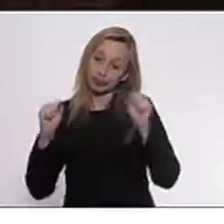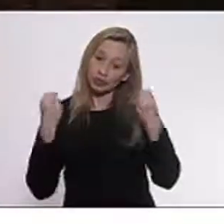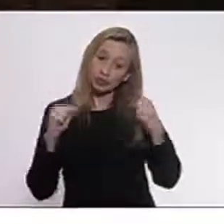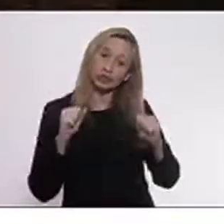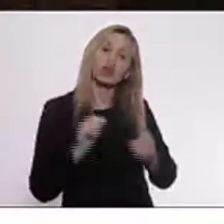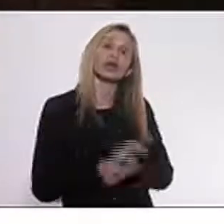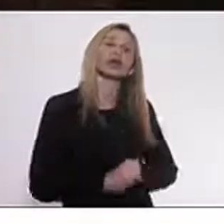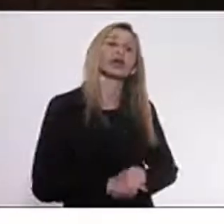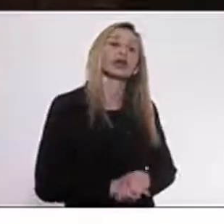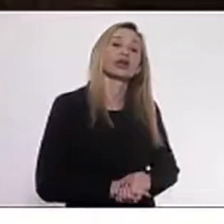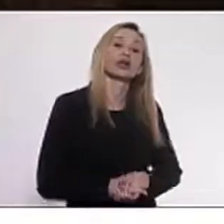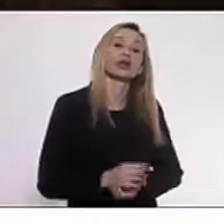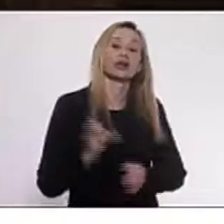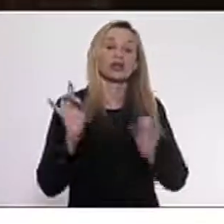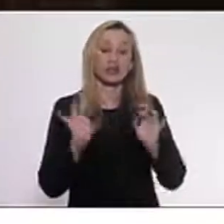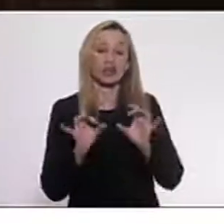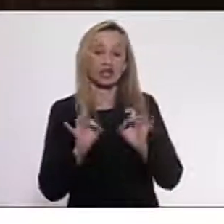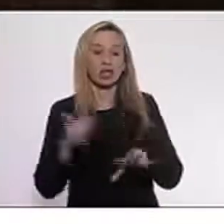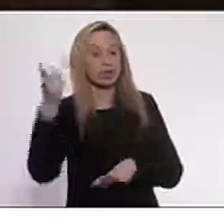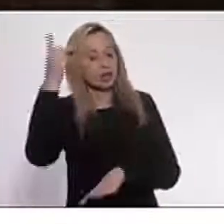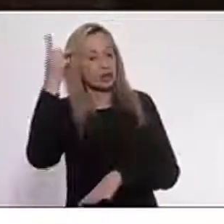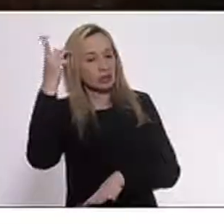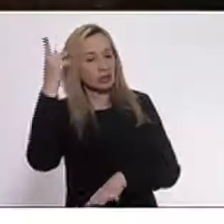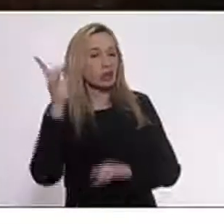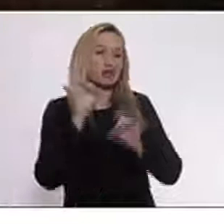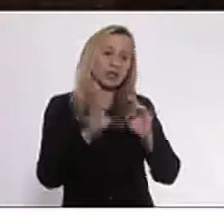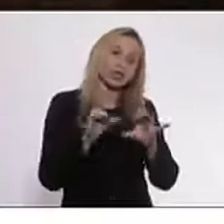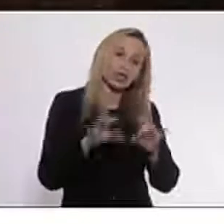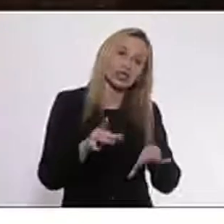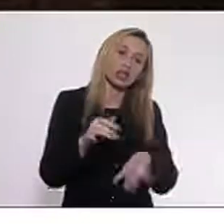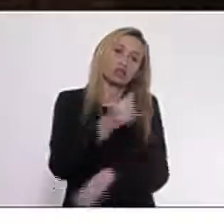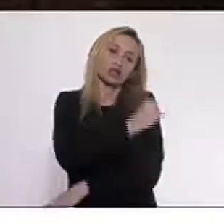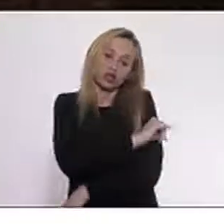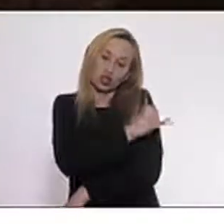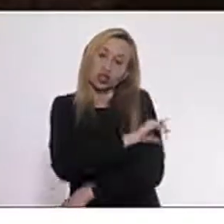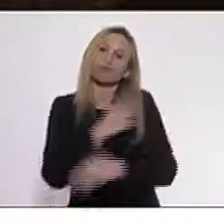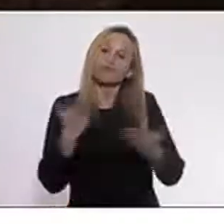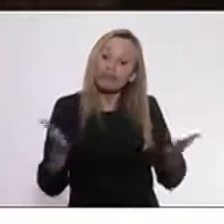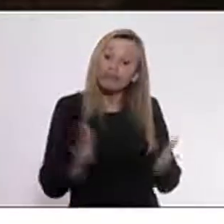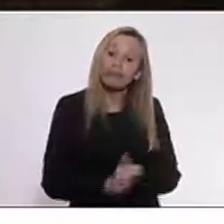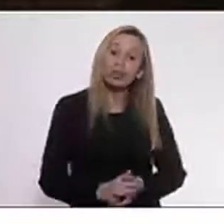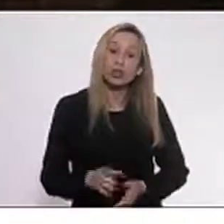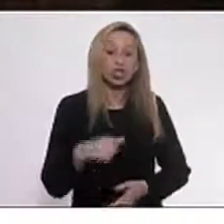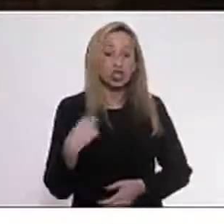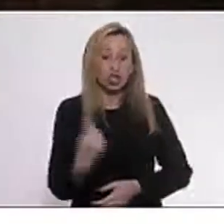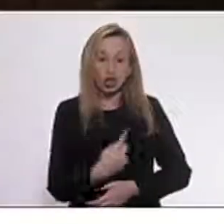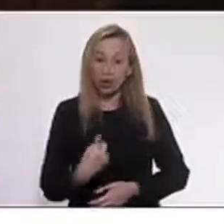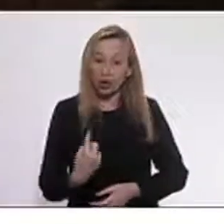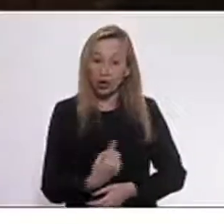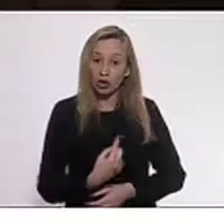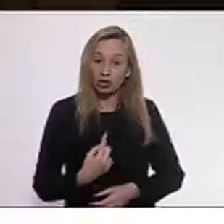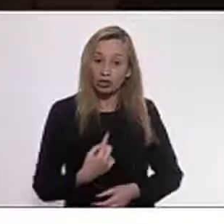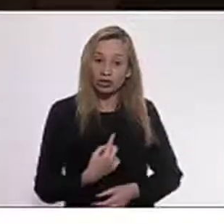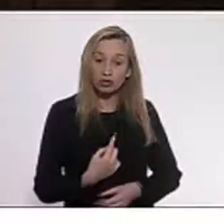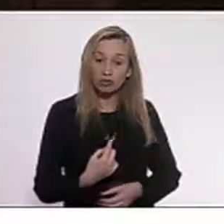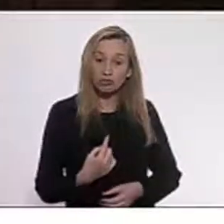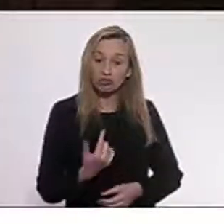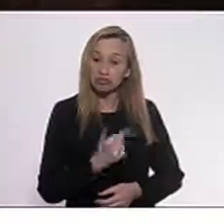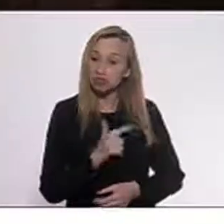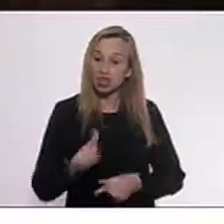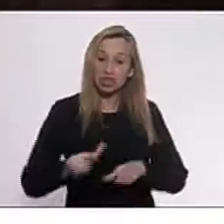venderiam para São Paulo e venderiam para Rio de Janeiro. E nós não iríamos gerar emprego